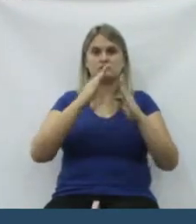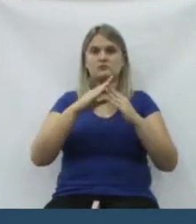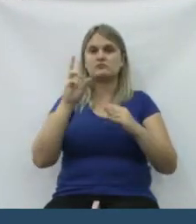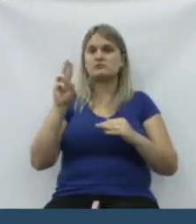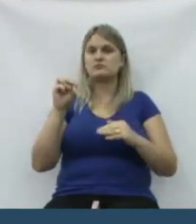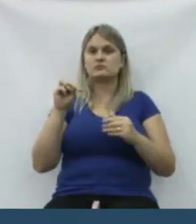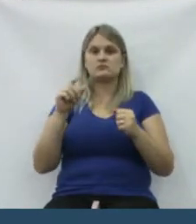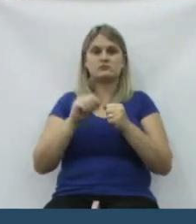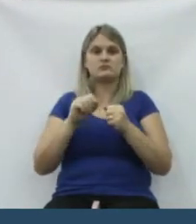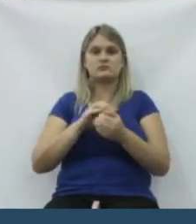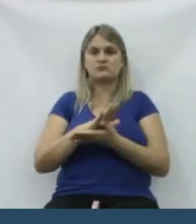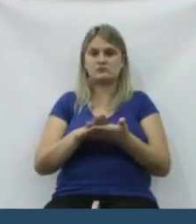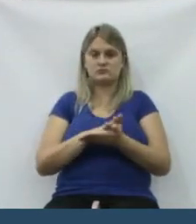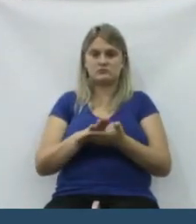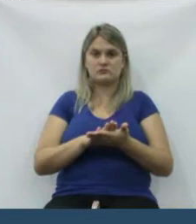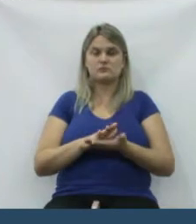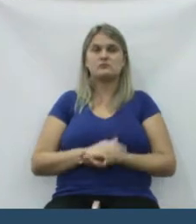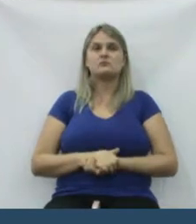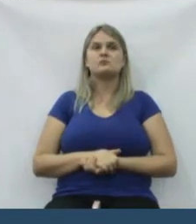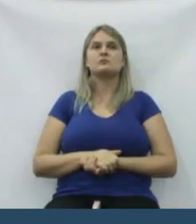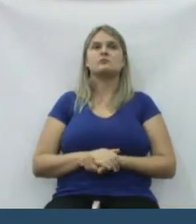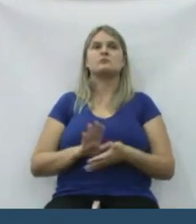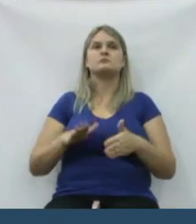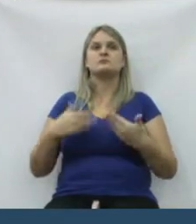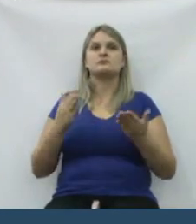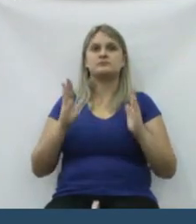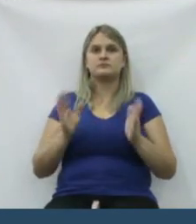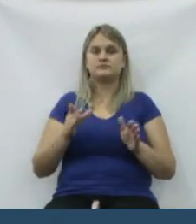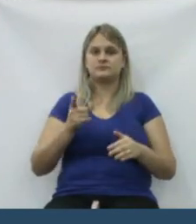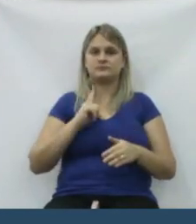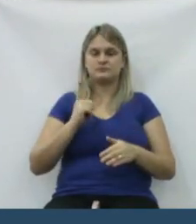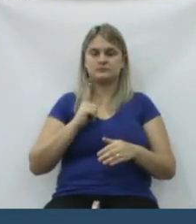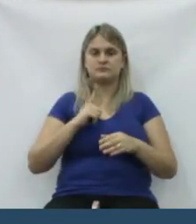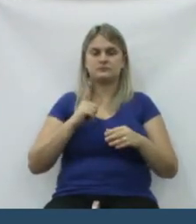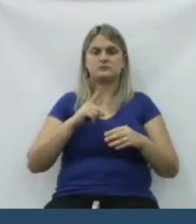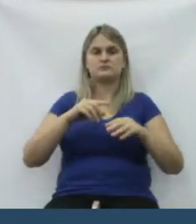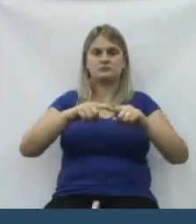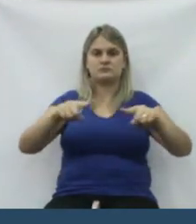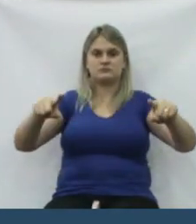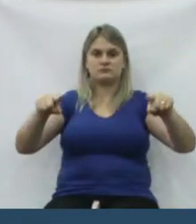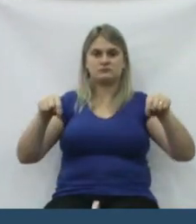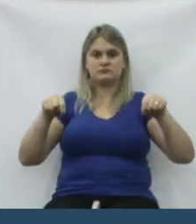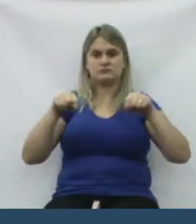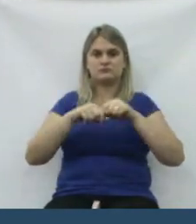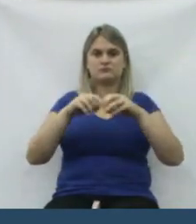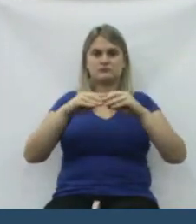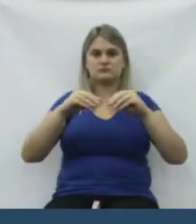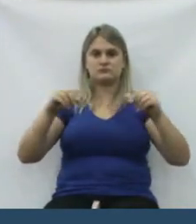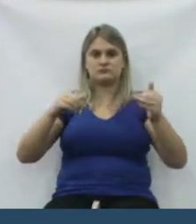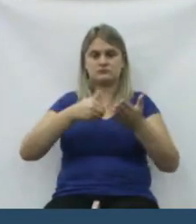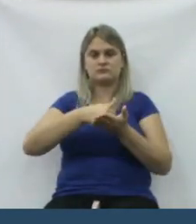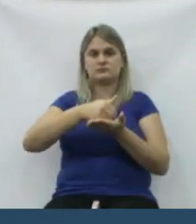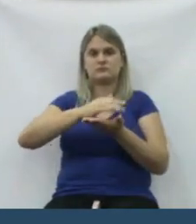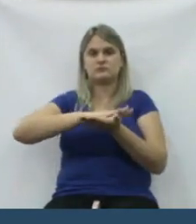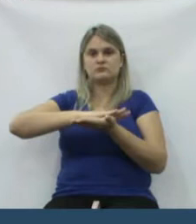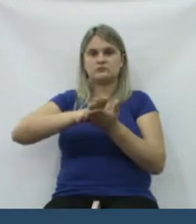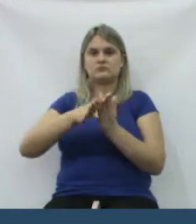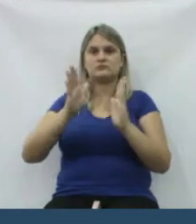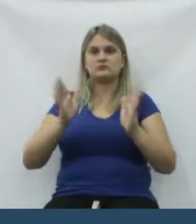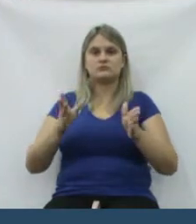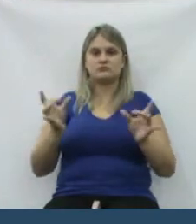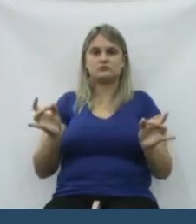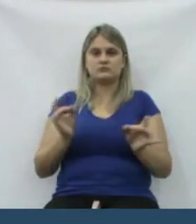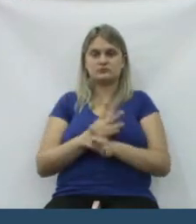a ninguém tirou. Essa, nós já tivemos, já estava com a terraplanagem pronta, e